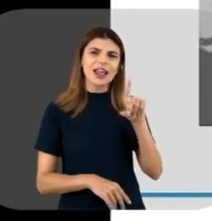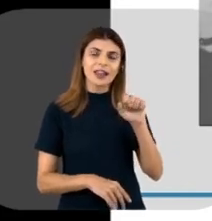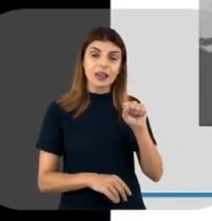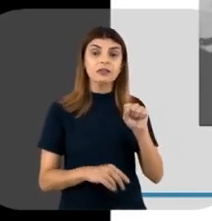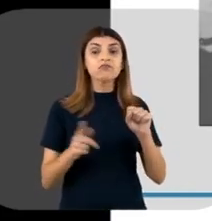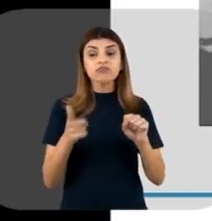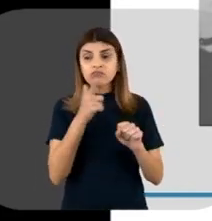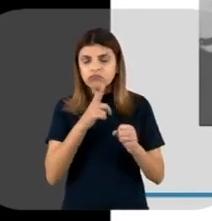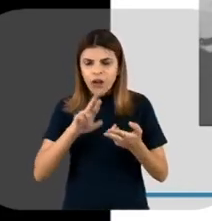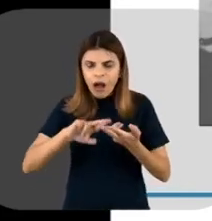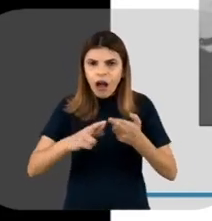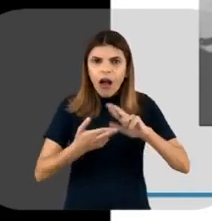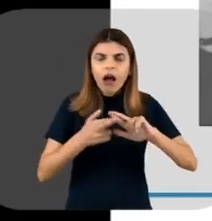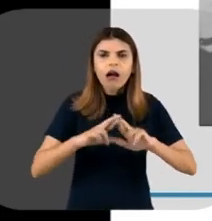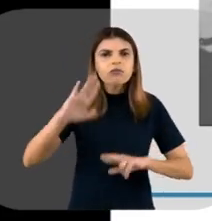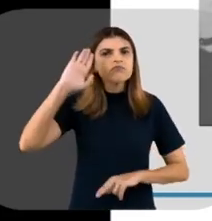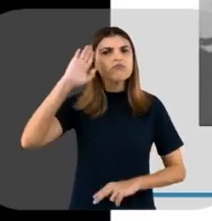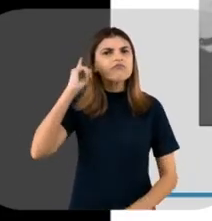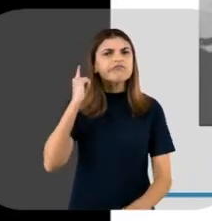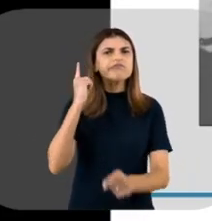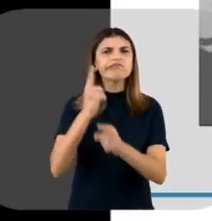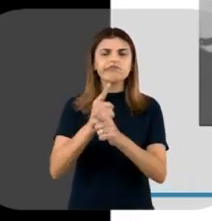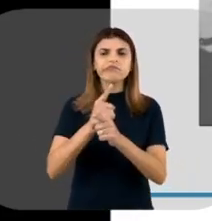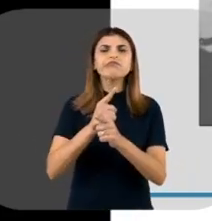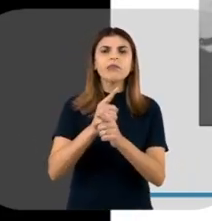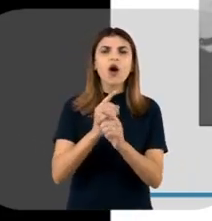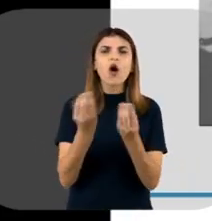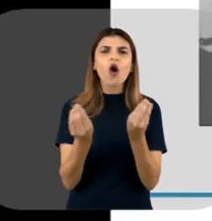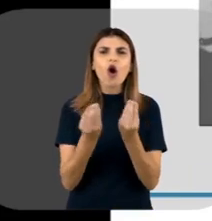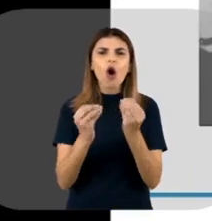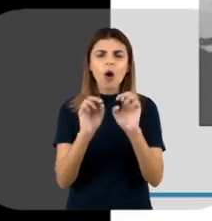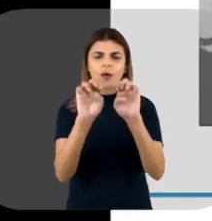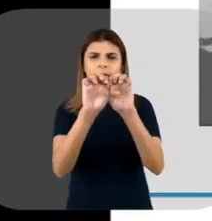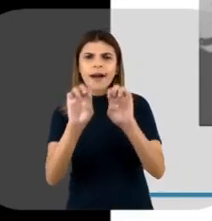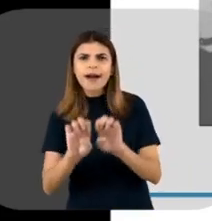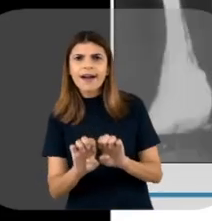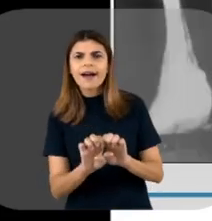que foram fundamentais para o desvendamento da estrutura do DNA.